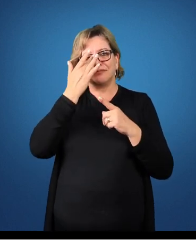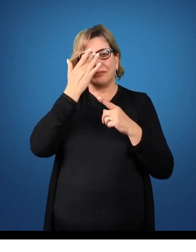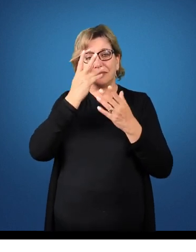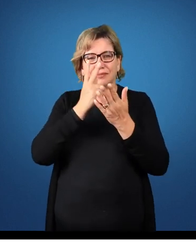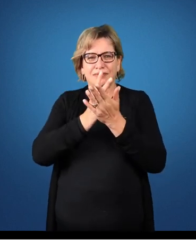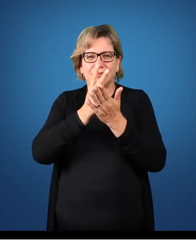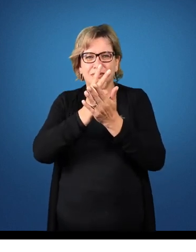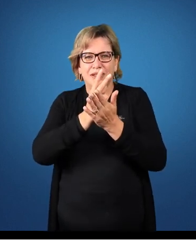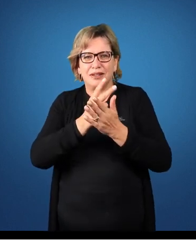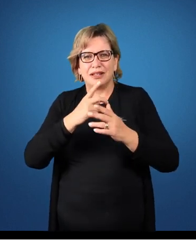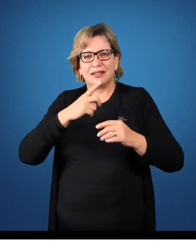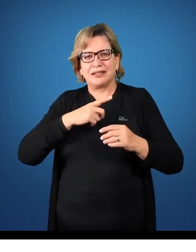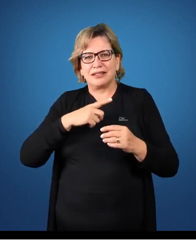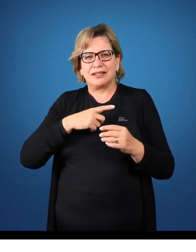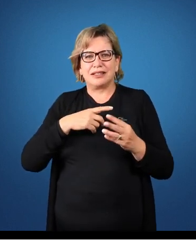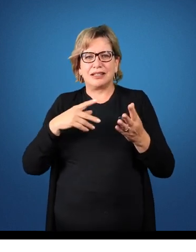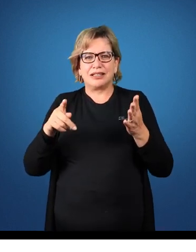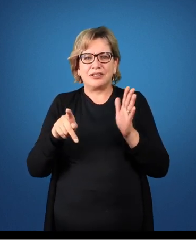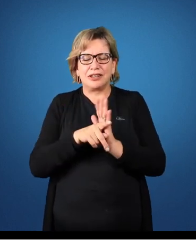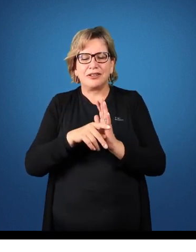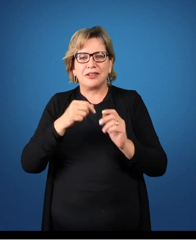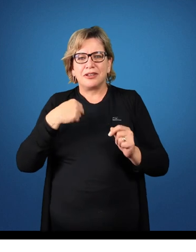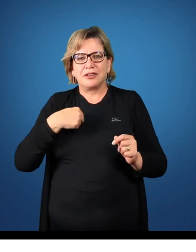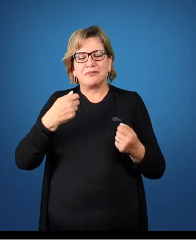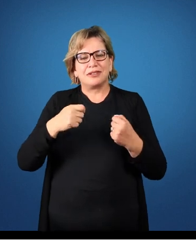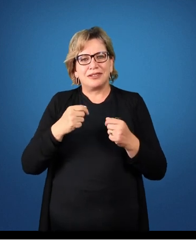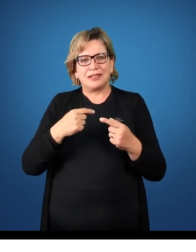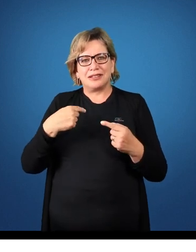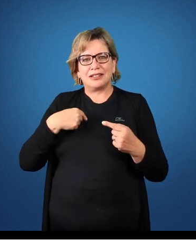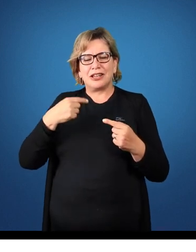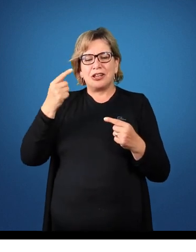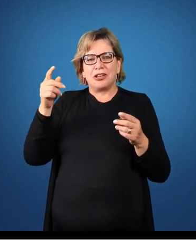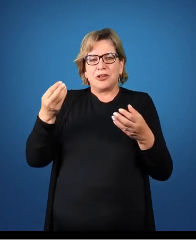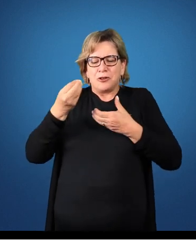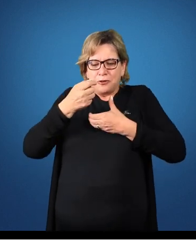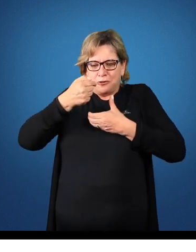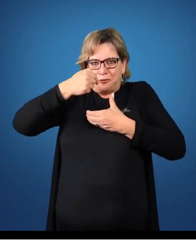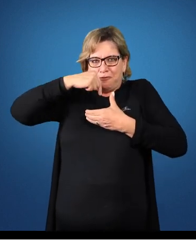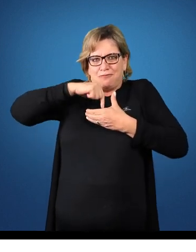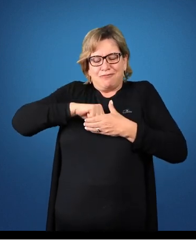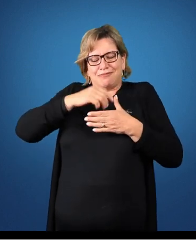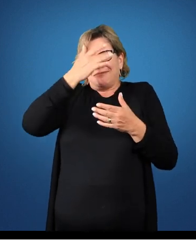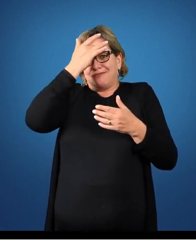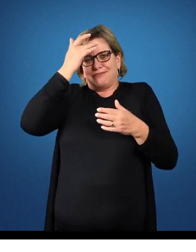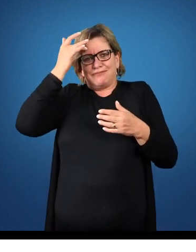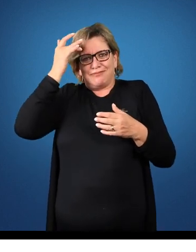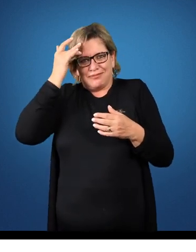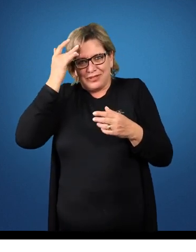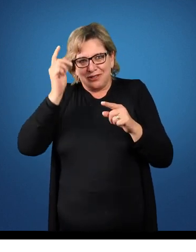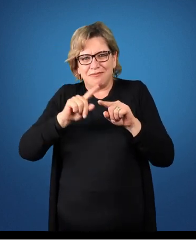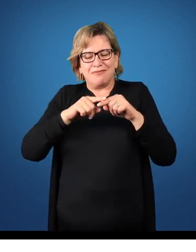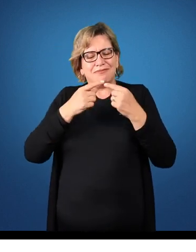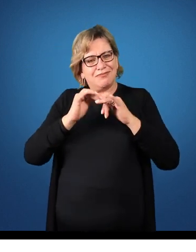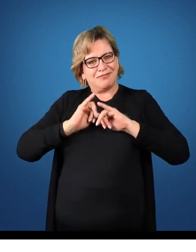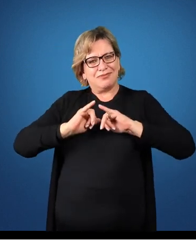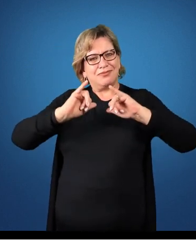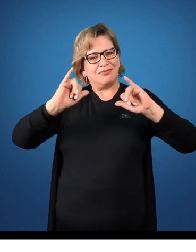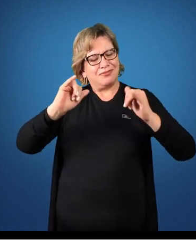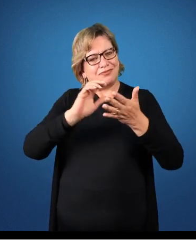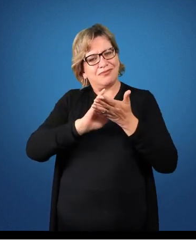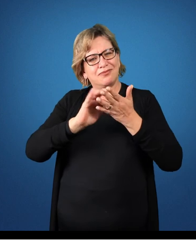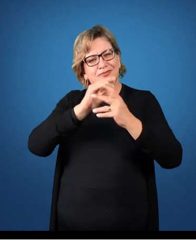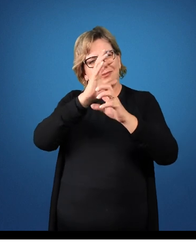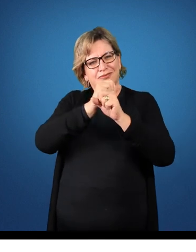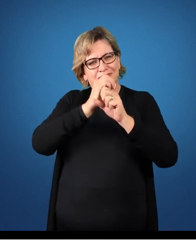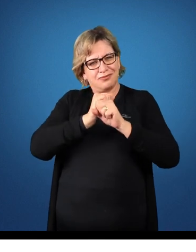ainda dentro do rol da capacidade subjetiva do ser humano. Mas a informação contábil